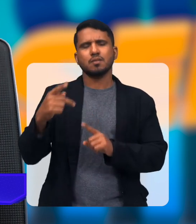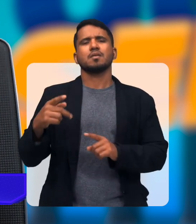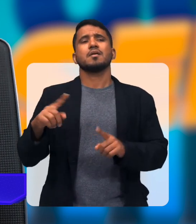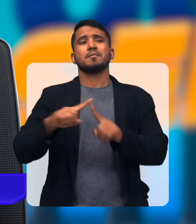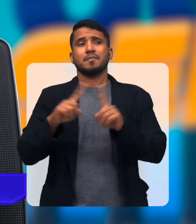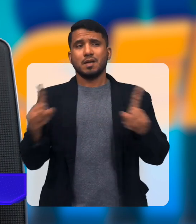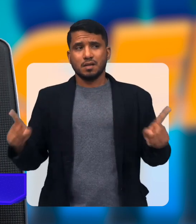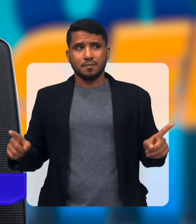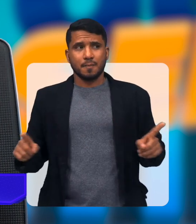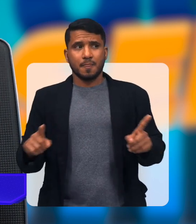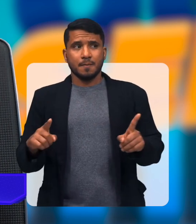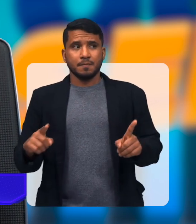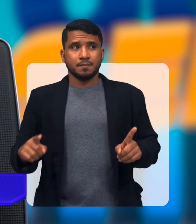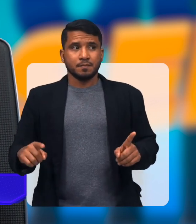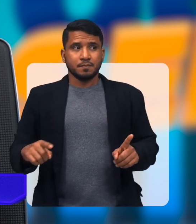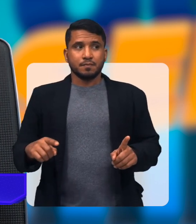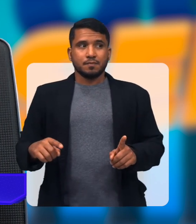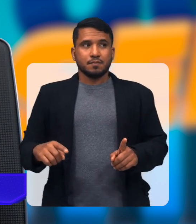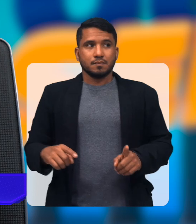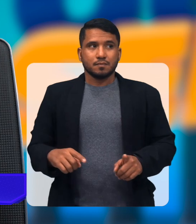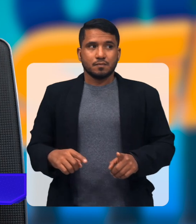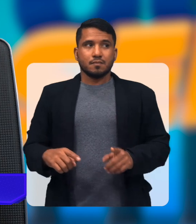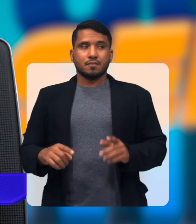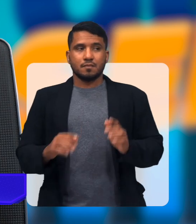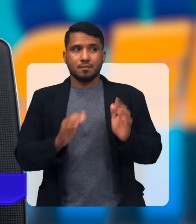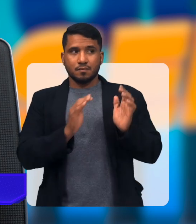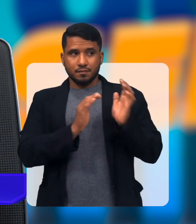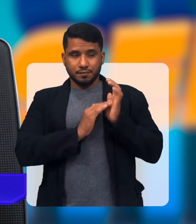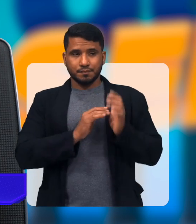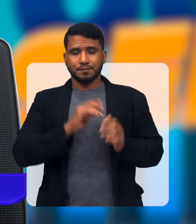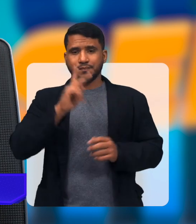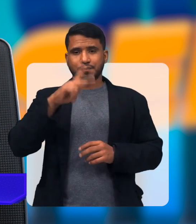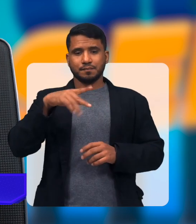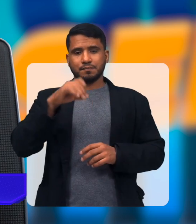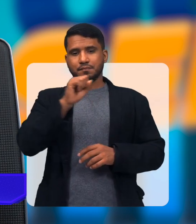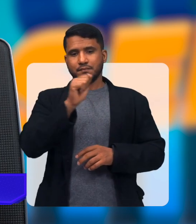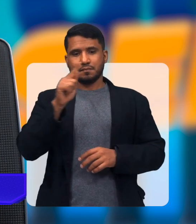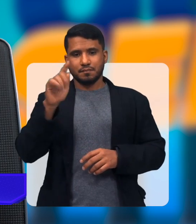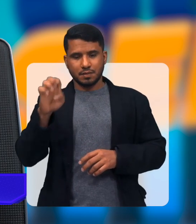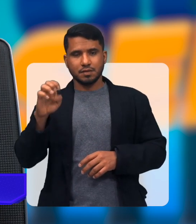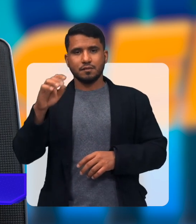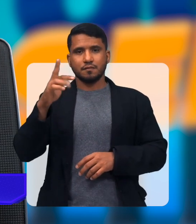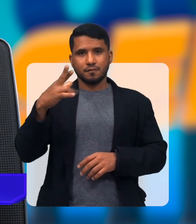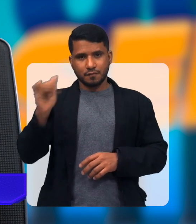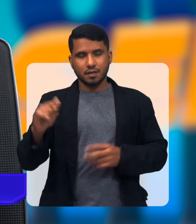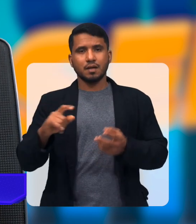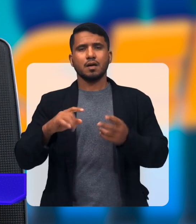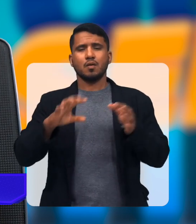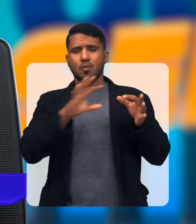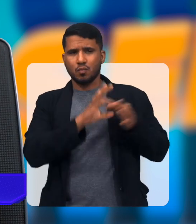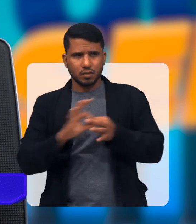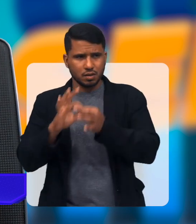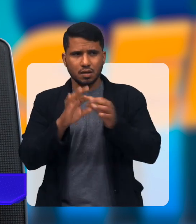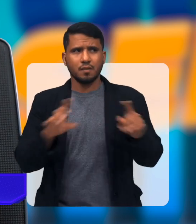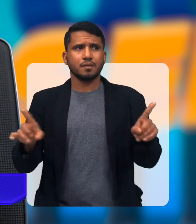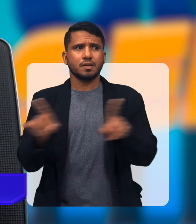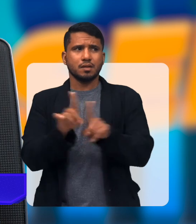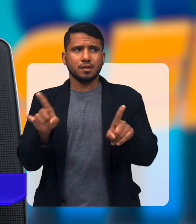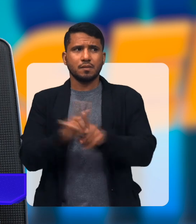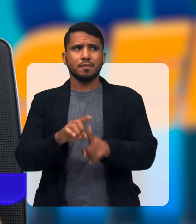Pedro II Agora tem a APAI de Passagem Franca, Ilha Grande,